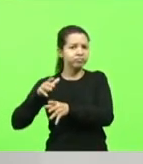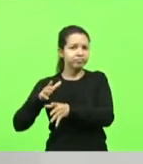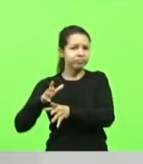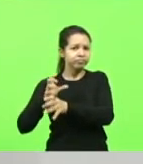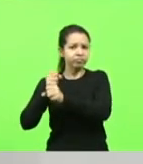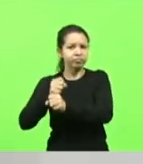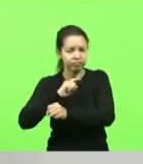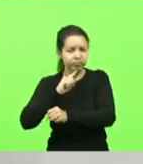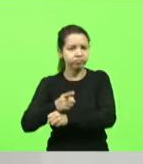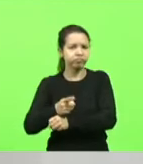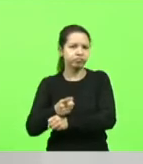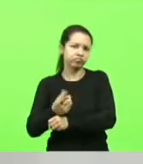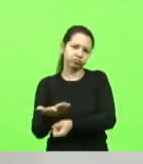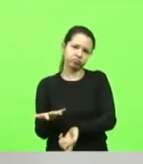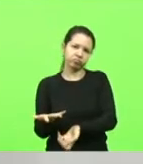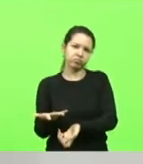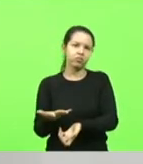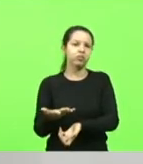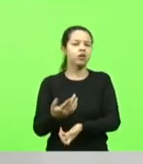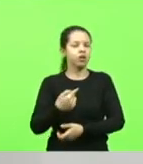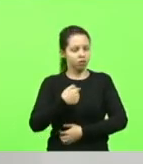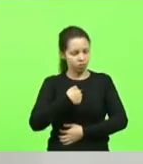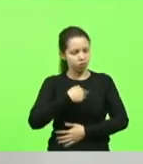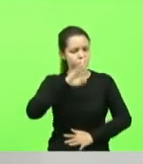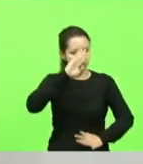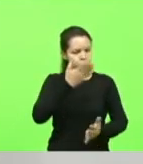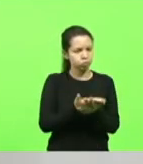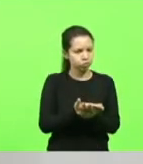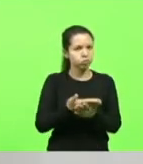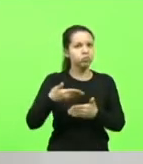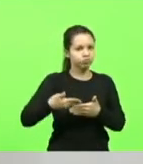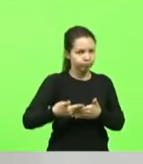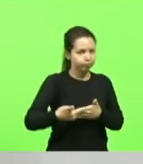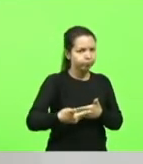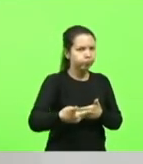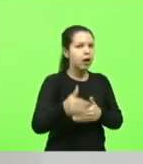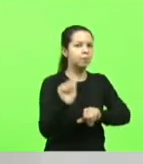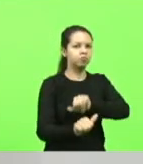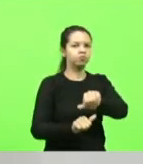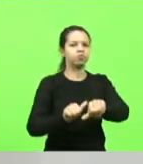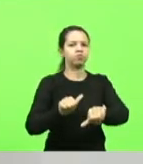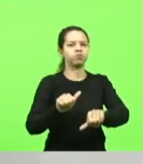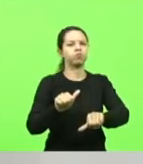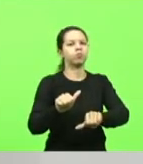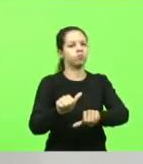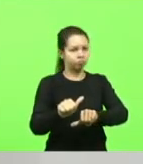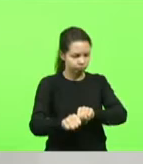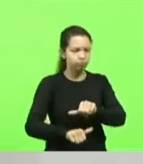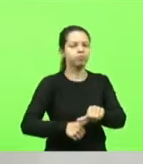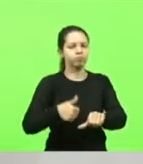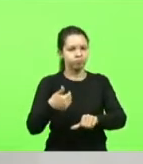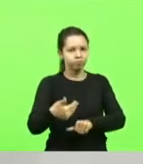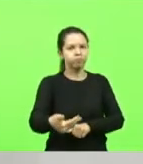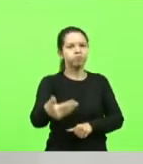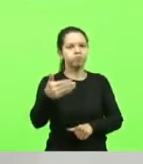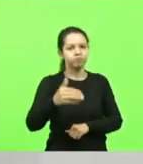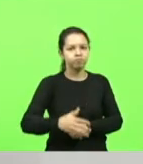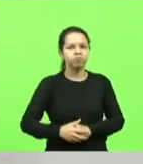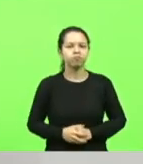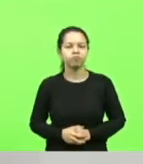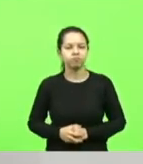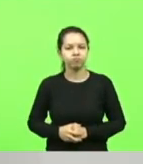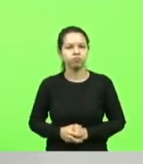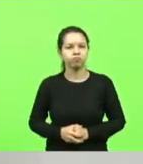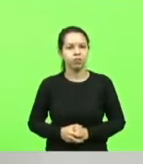Eu tenho bastante confiança que nós vamos chegar lá. Nós vamos chegar lá. A